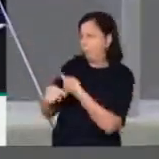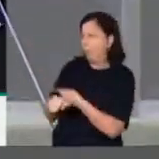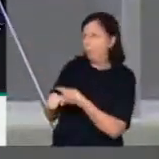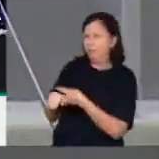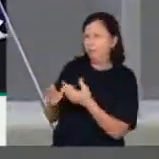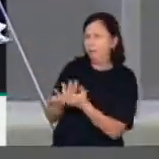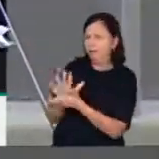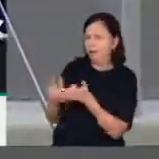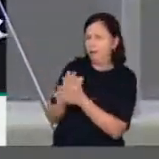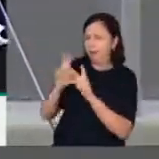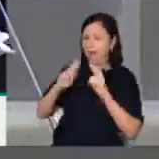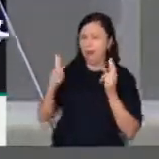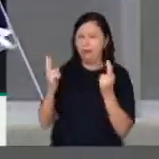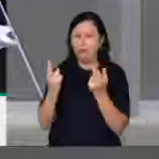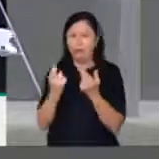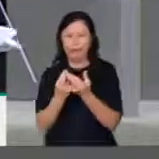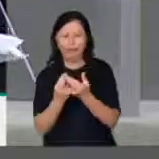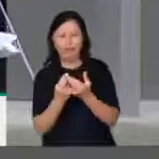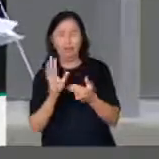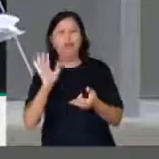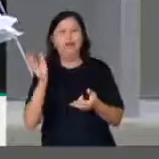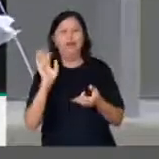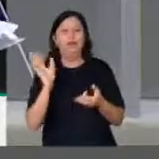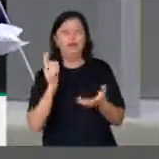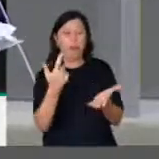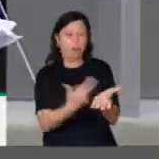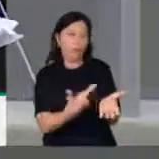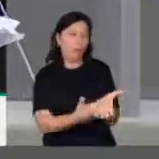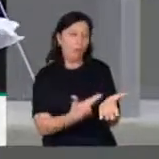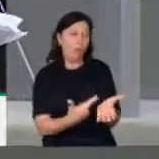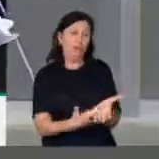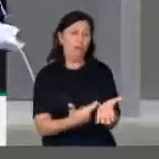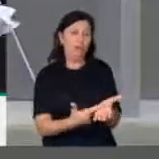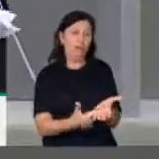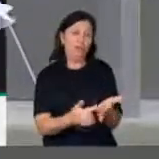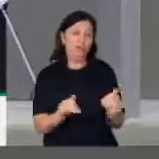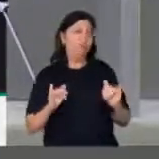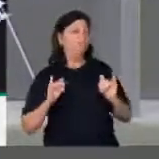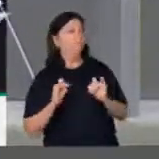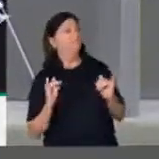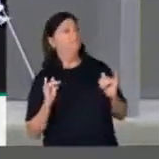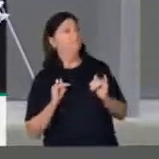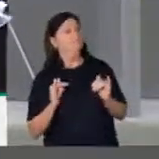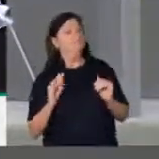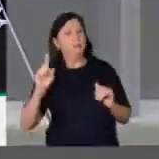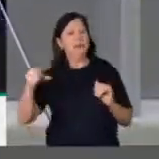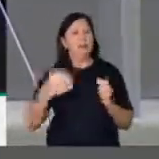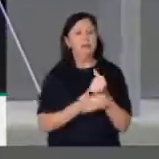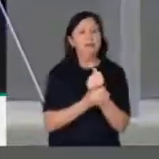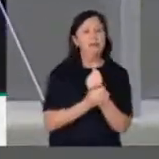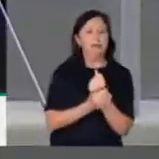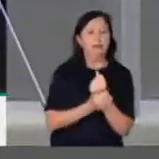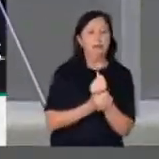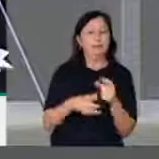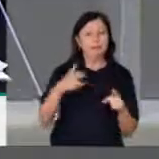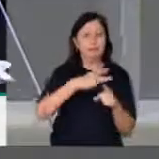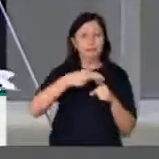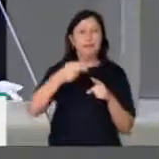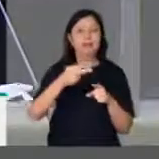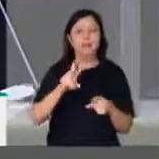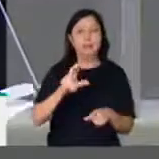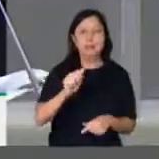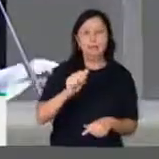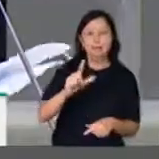a neutralidade no segundo turno das eleições e lhe assegurar a vitória. Agora, se diz